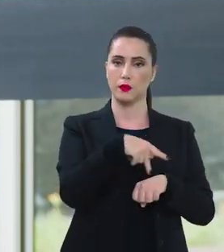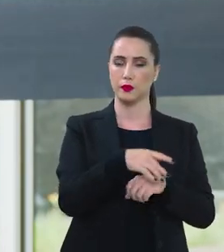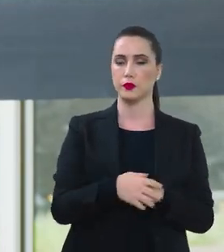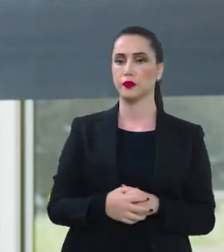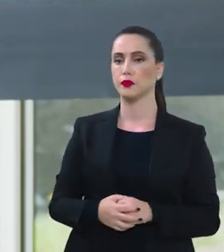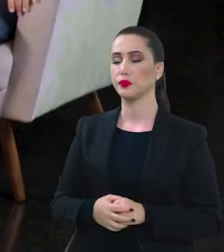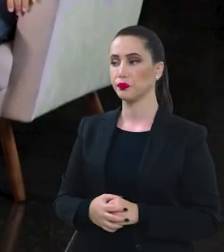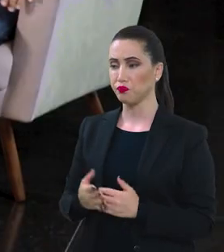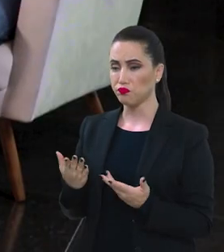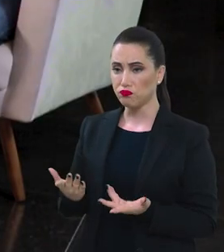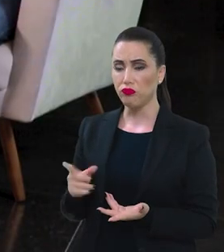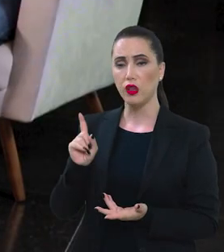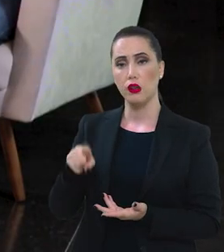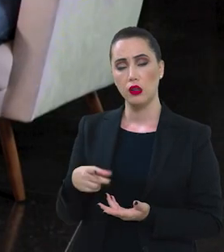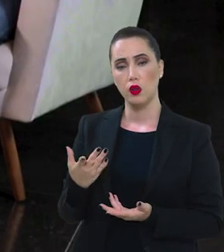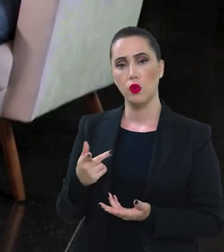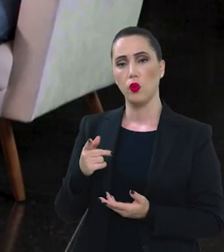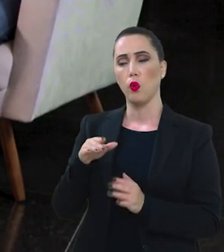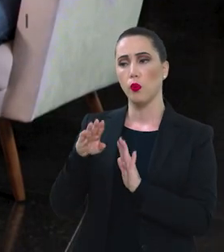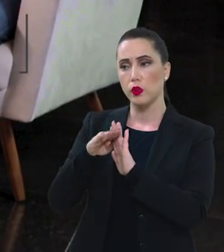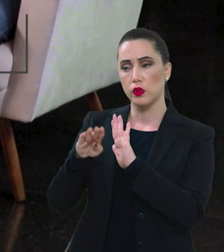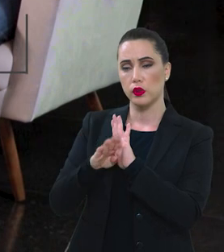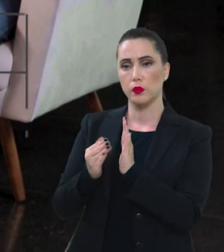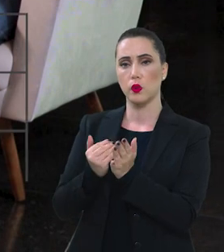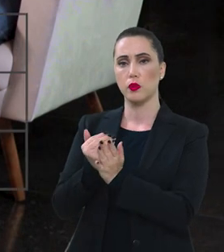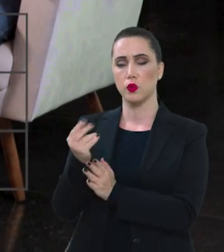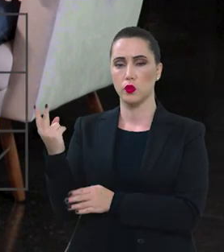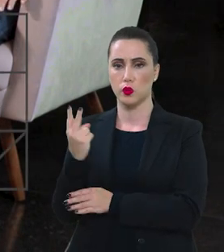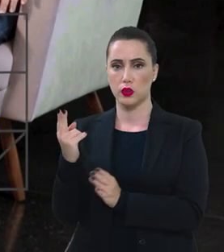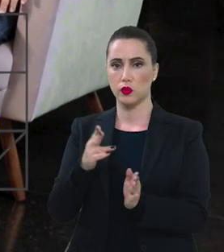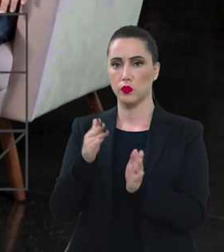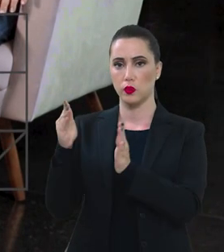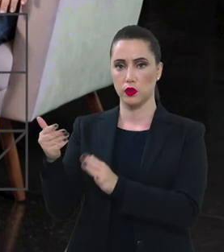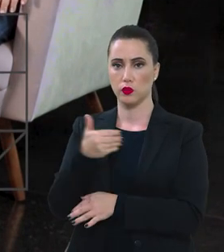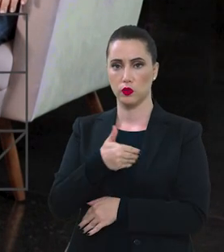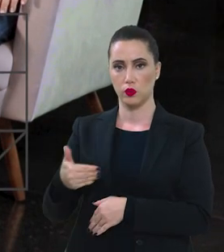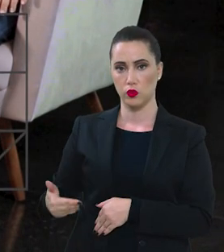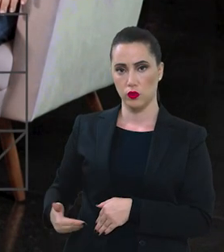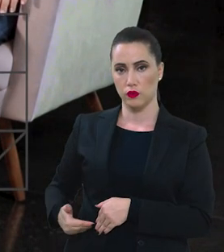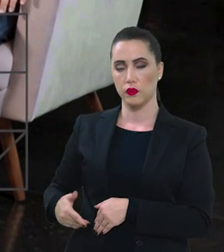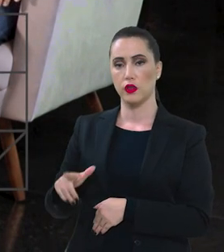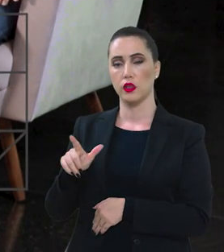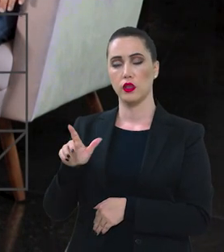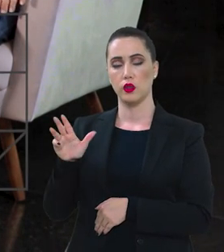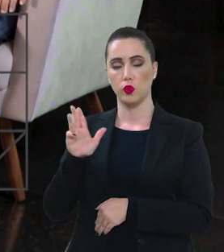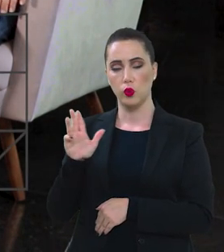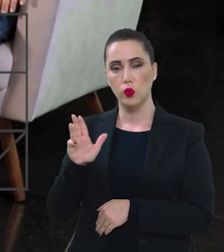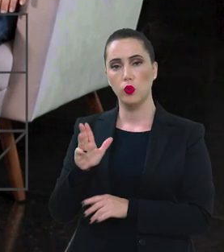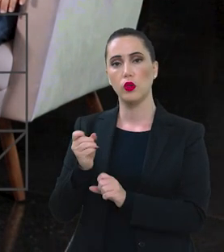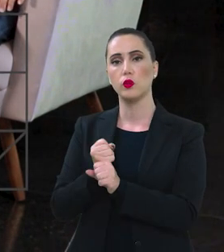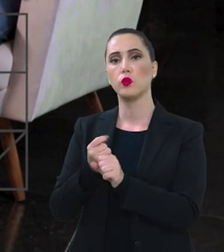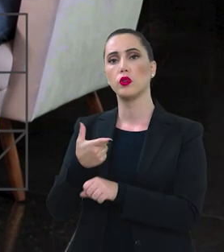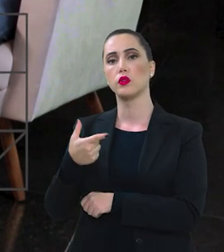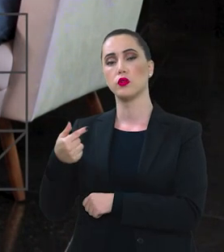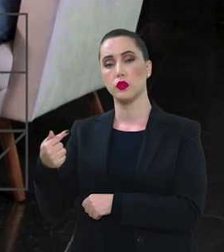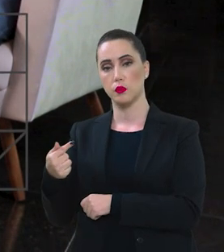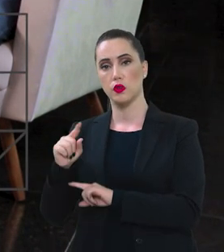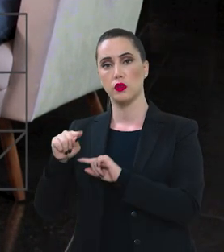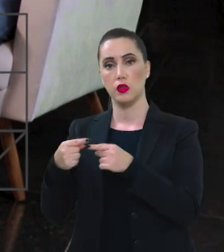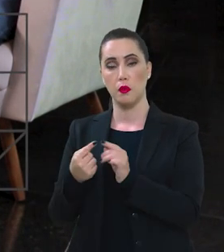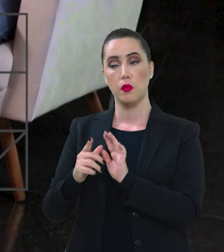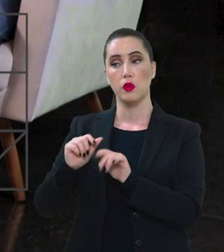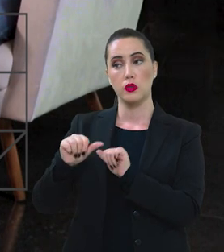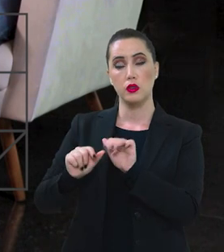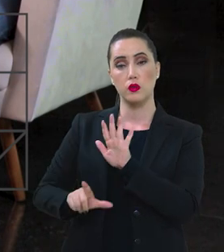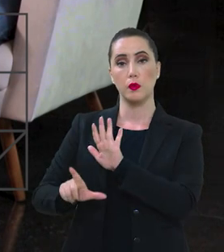segurança no país? Bom, o Pronace, originalmente, ele surge ali no segundo mandato do presidente Lula, em 2007, depois ele se